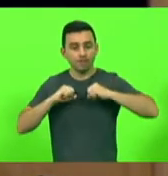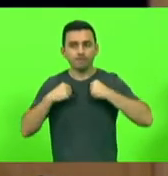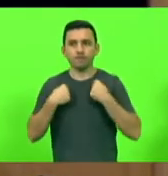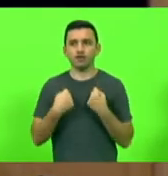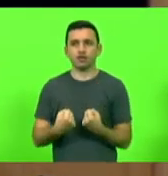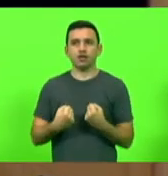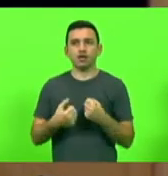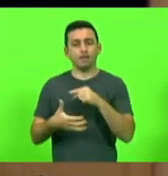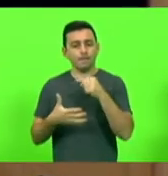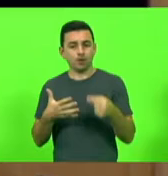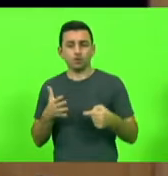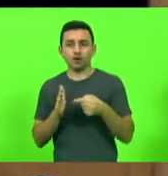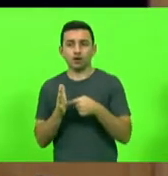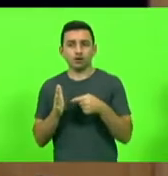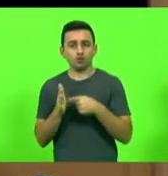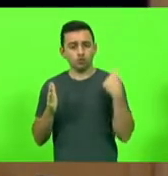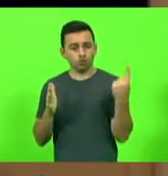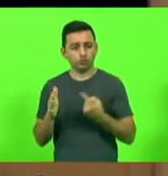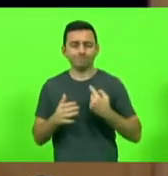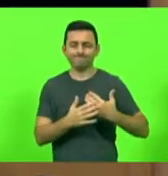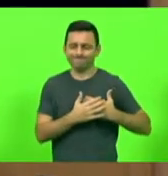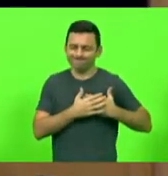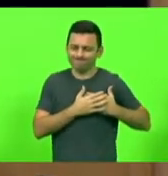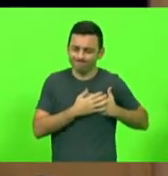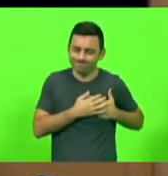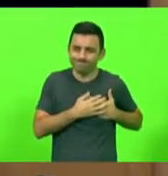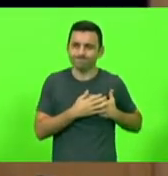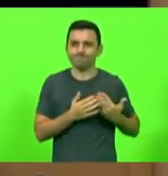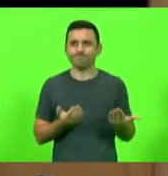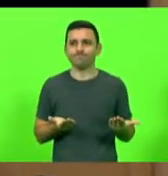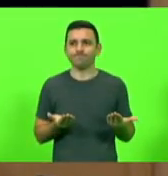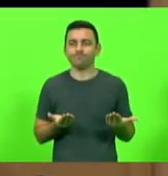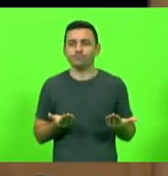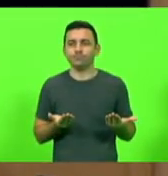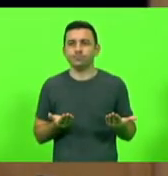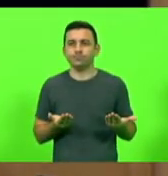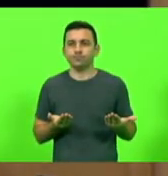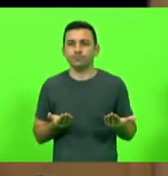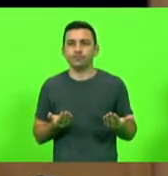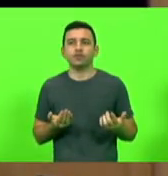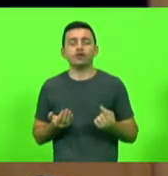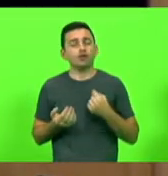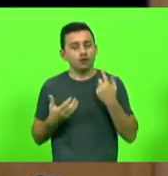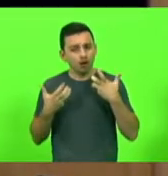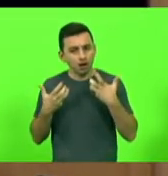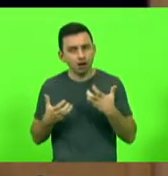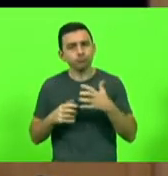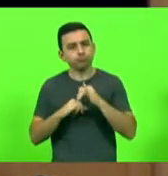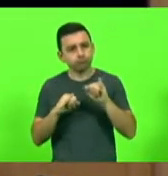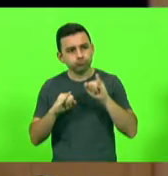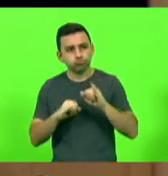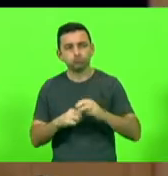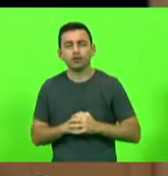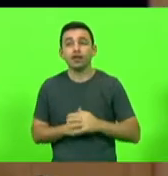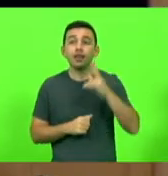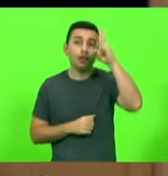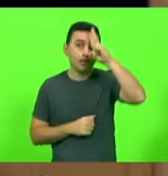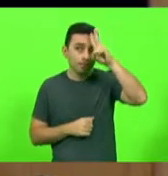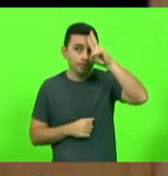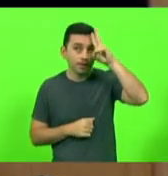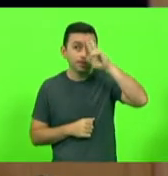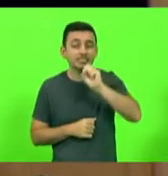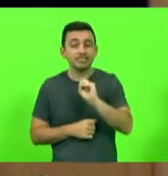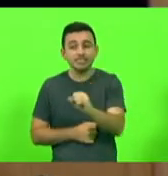pauta, da qual nós nos solidarizamos também e estamos aqui repercutindo. Lembrando que sem